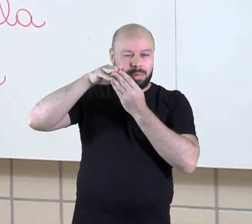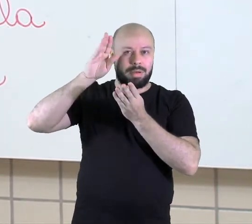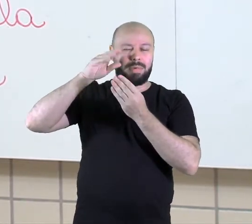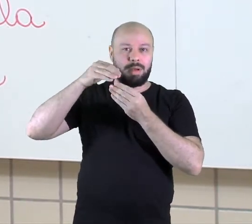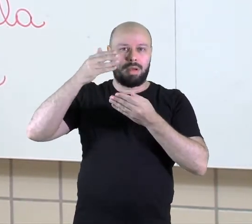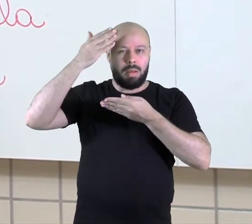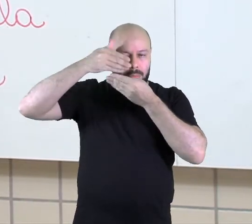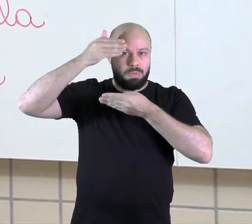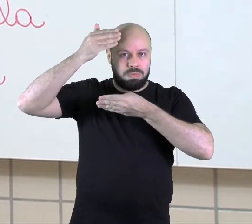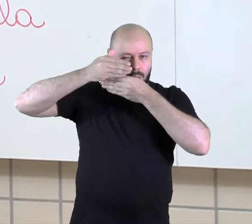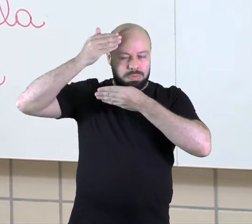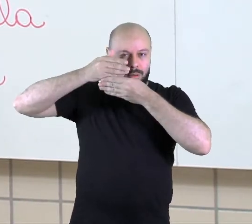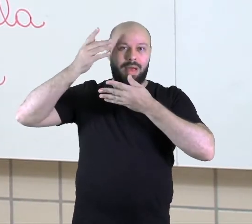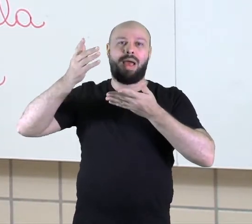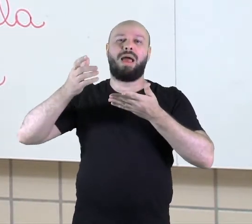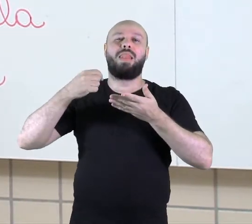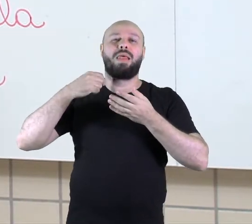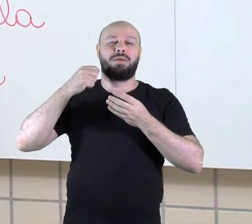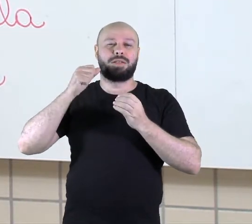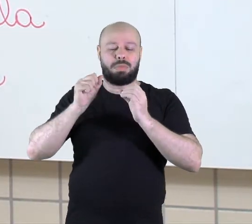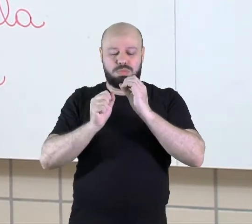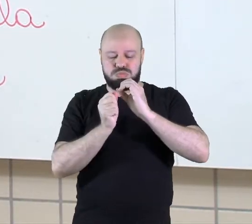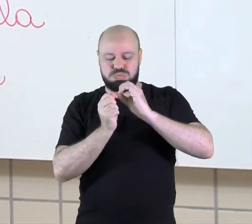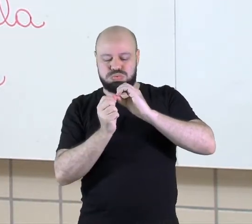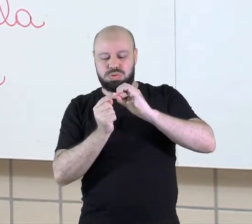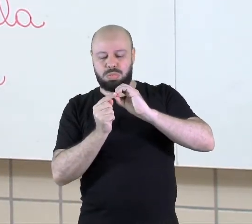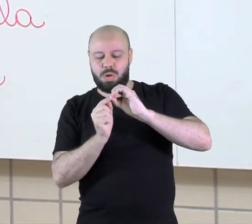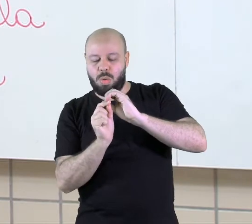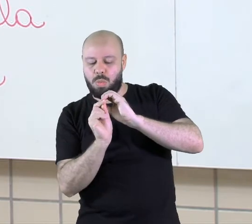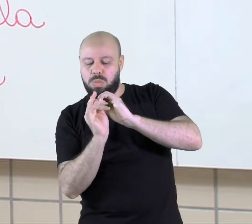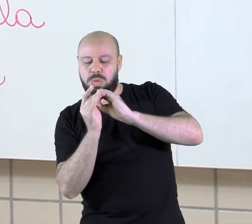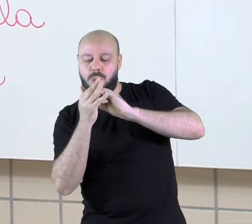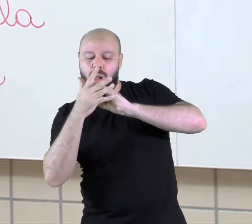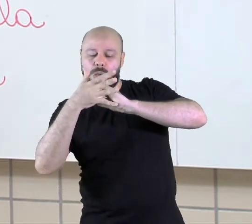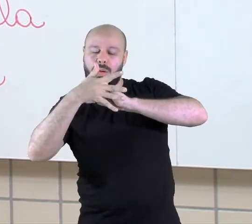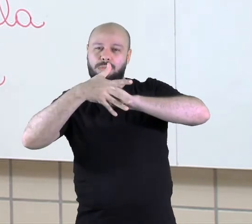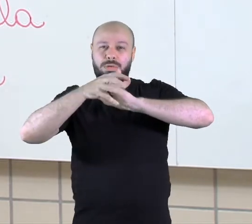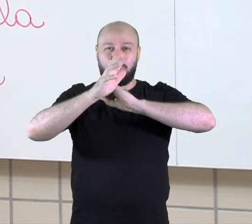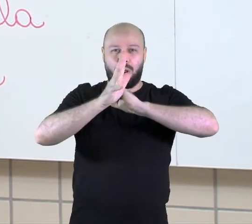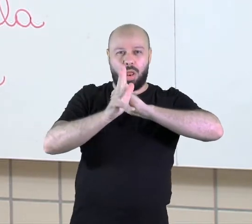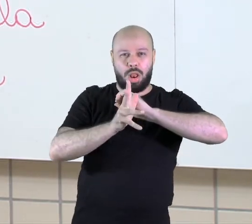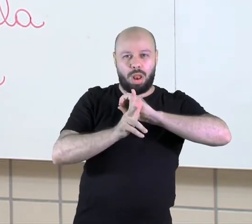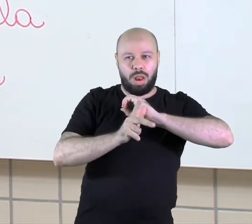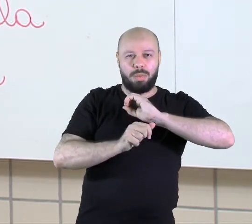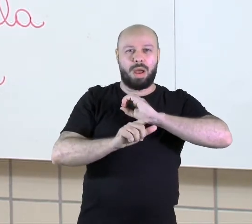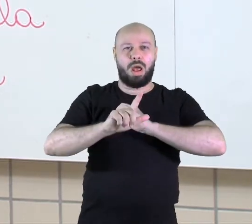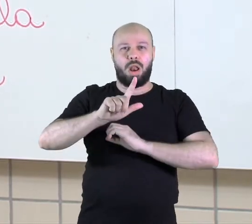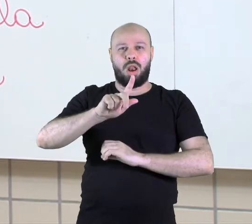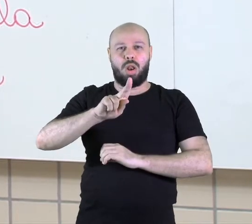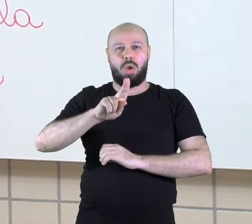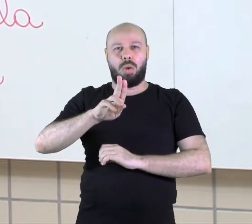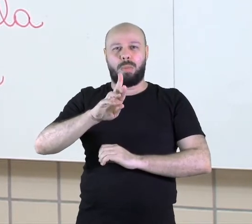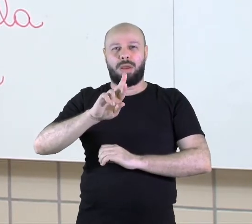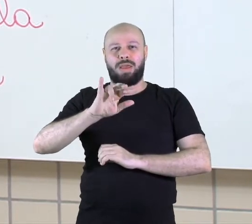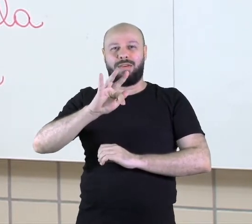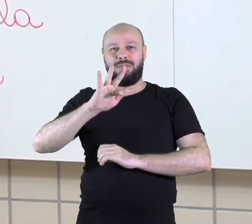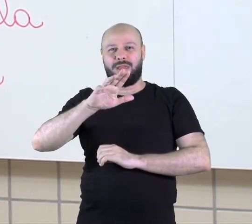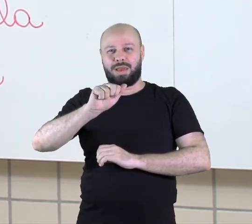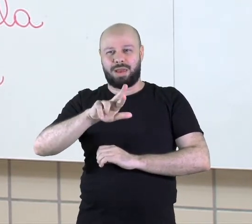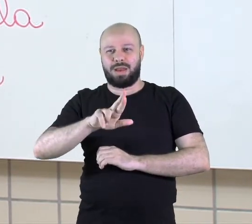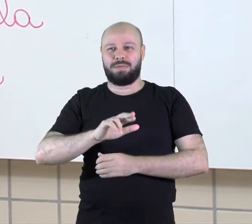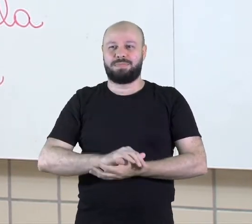Lubrificar toda essa parte. Do olho, do